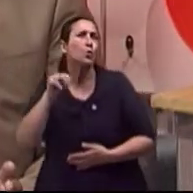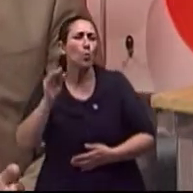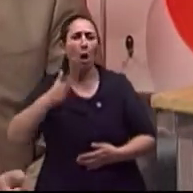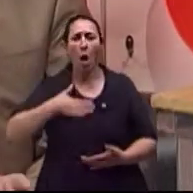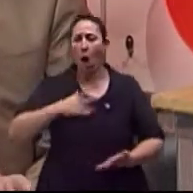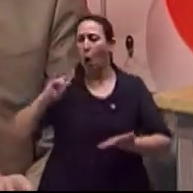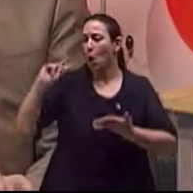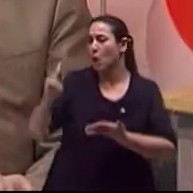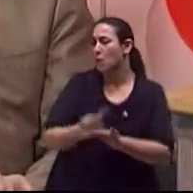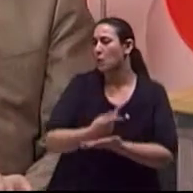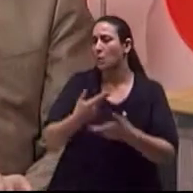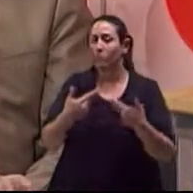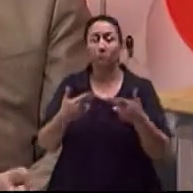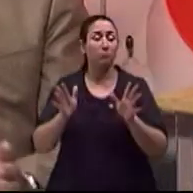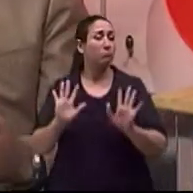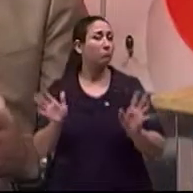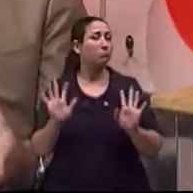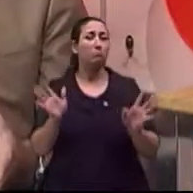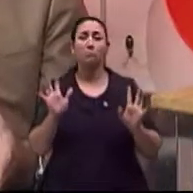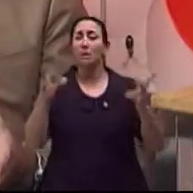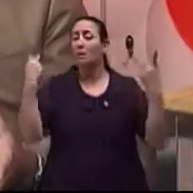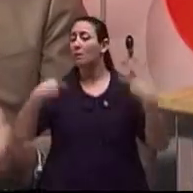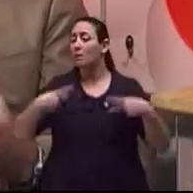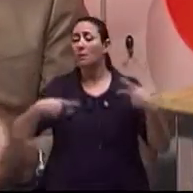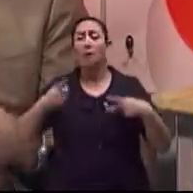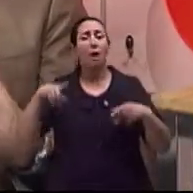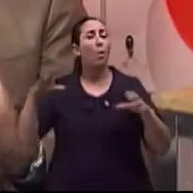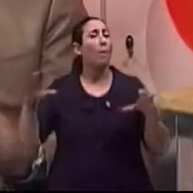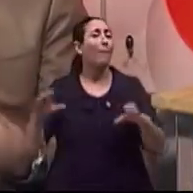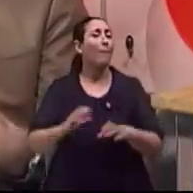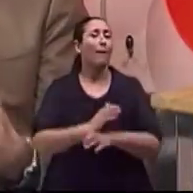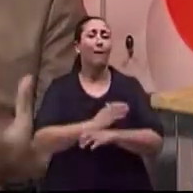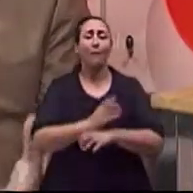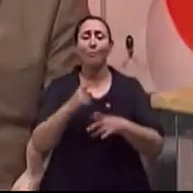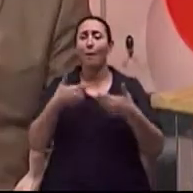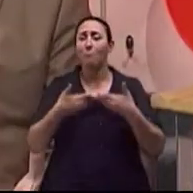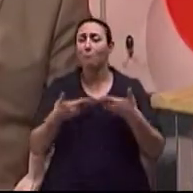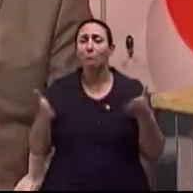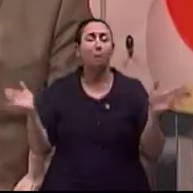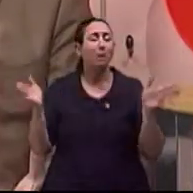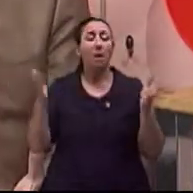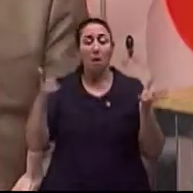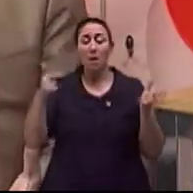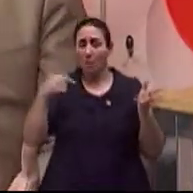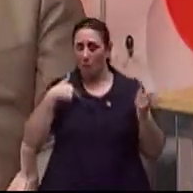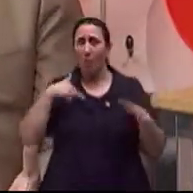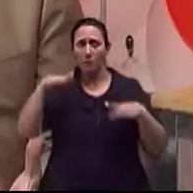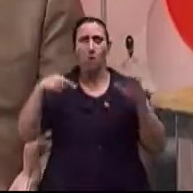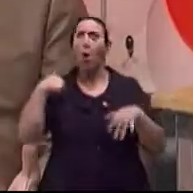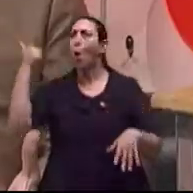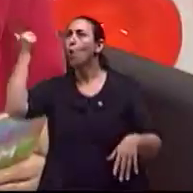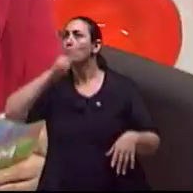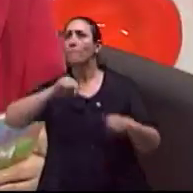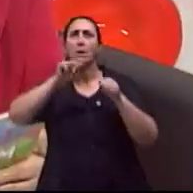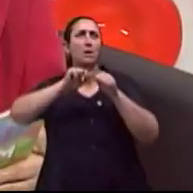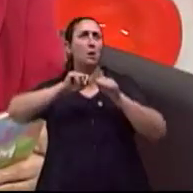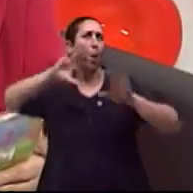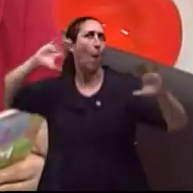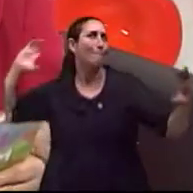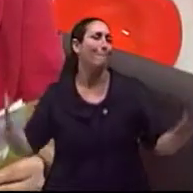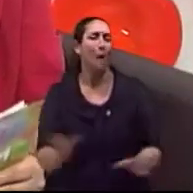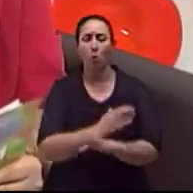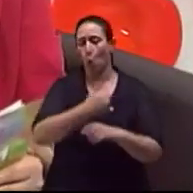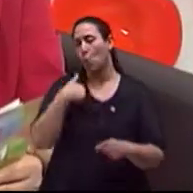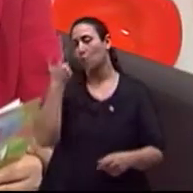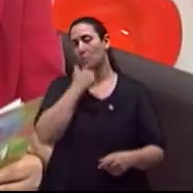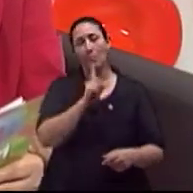verdade, não existe um livre-arbítrio completo Ou seja, eu não consigo fazer tudo o que quero Porque eu vou interferir demais nas outras pessoas Eu estou